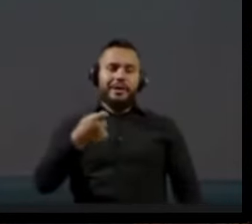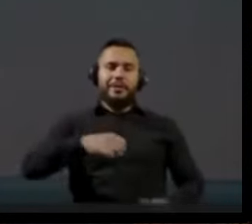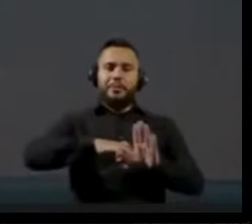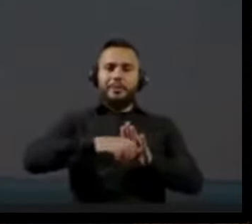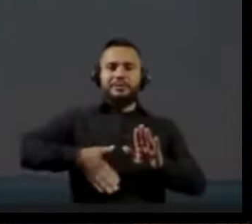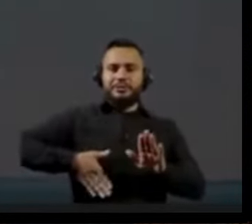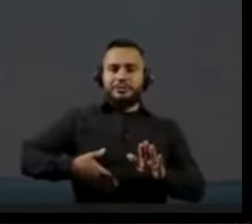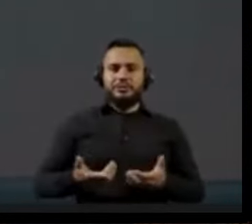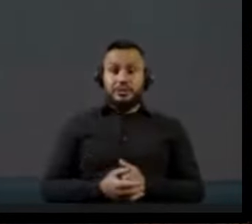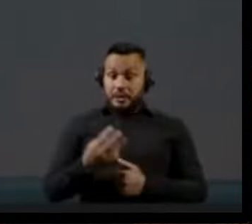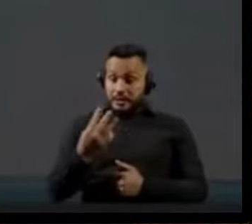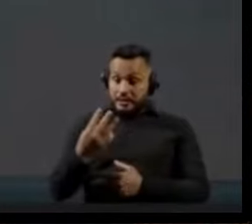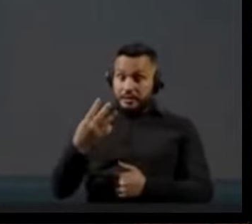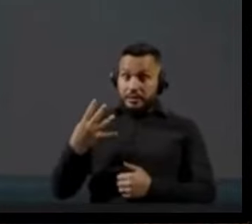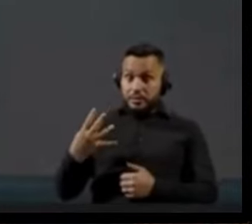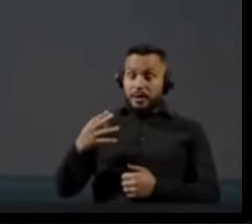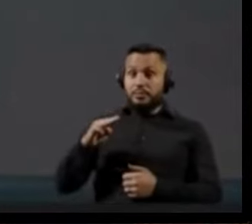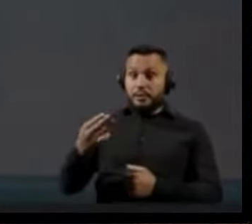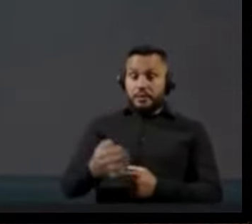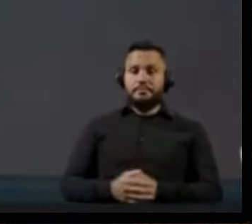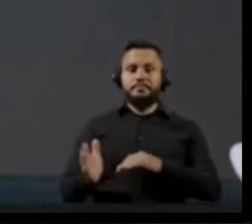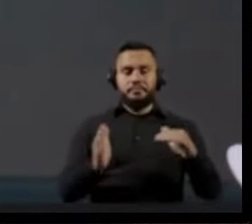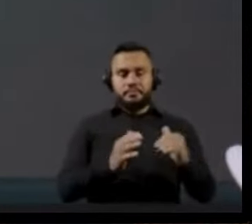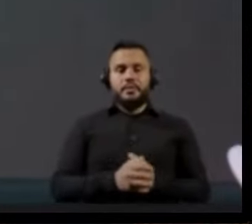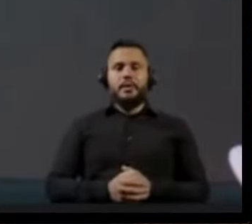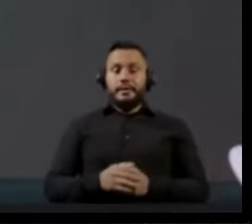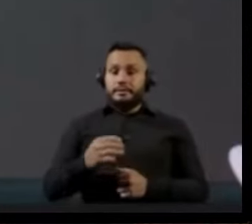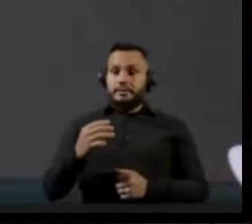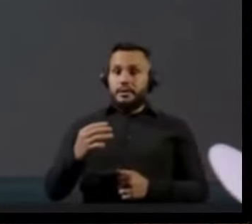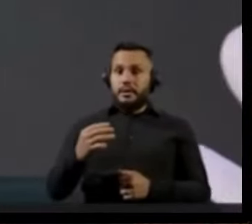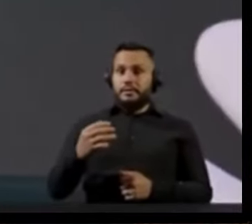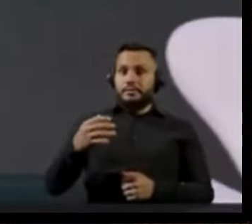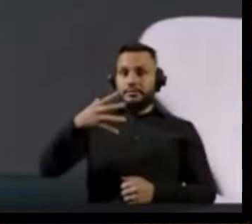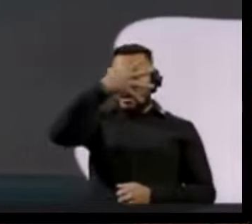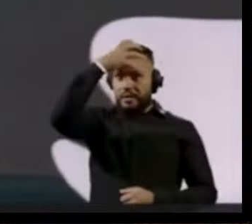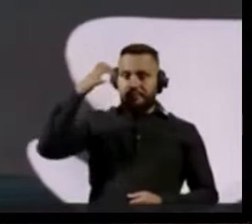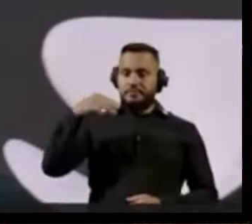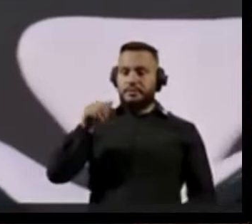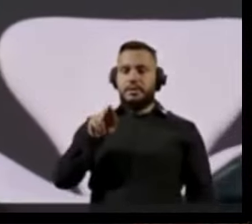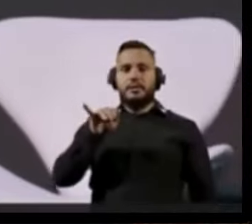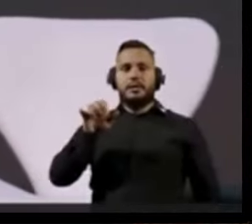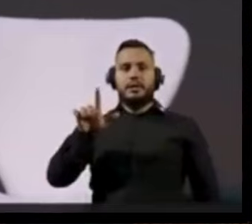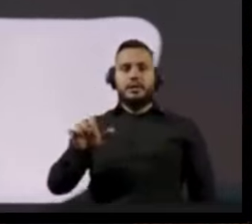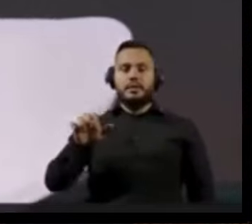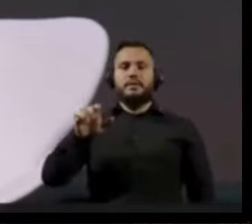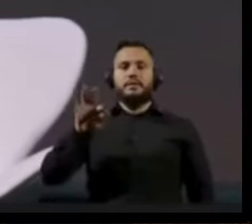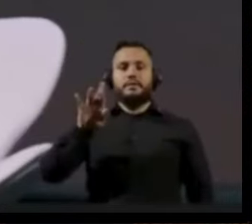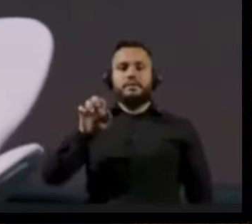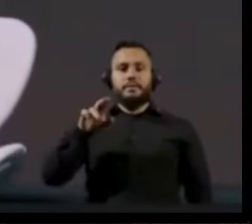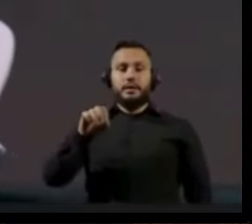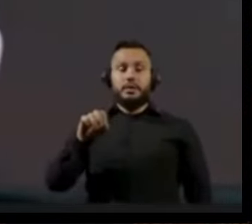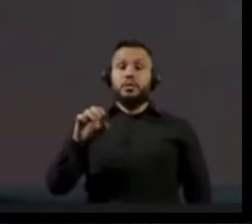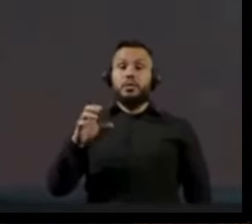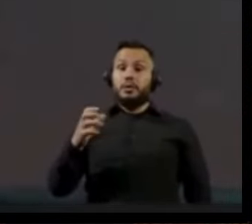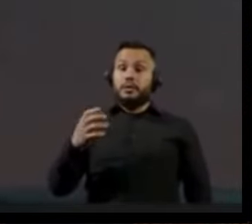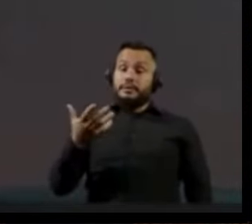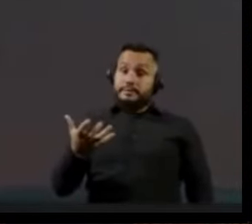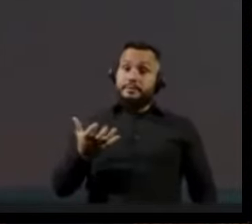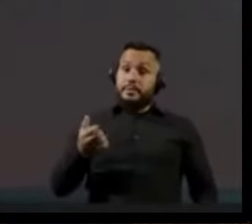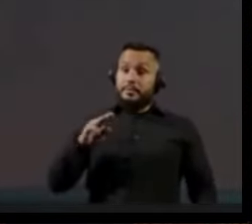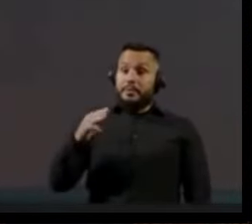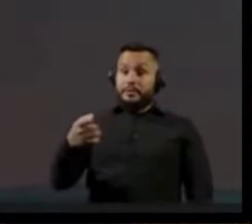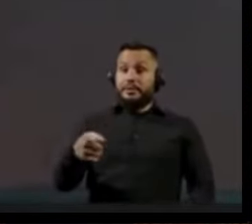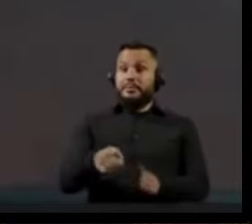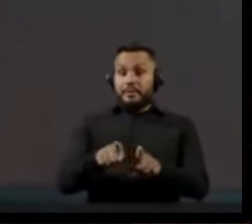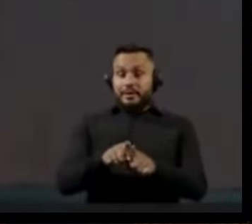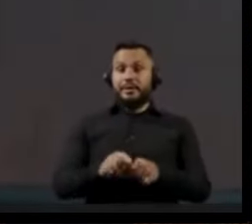Conectas recebeu. Instituto Mariale Franco, 3 milhões de reais. Inclusive, agora a irmã Daniele Franco é ministra do Lula. A líder